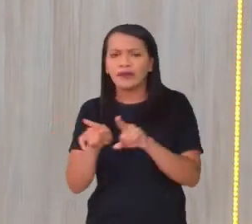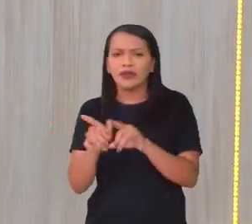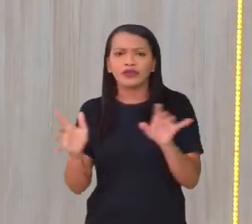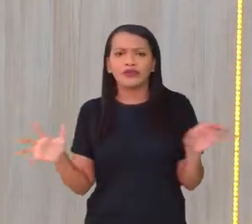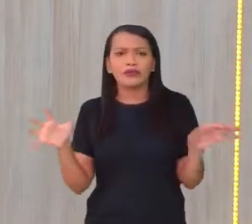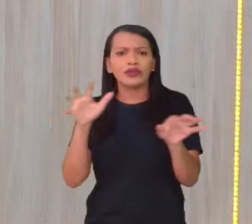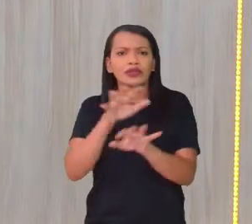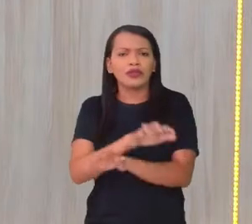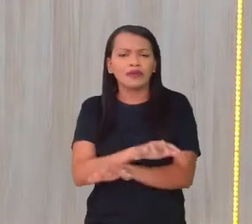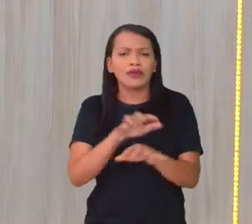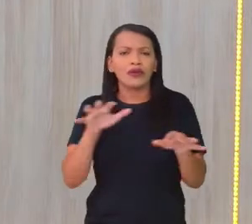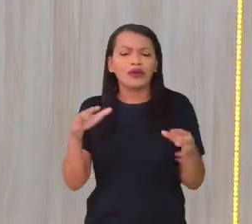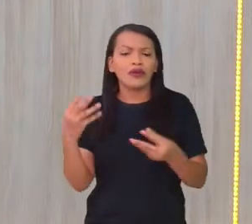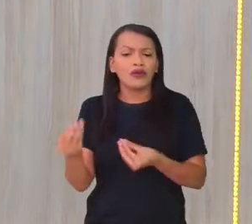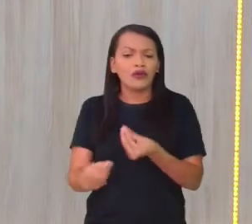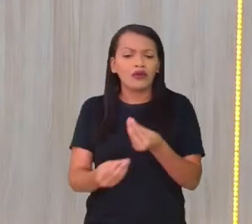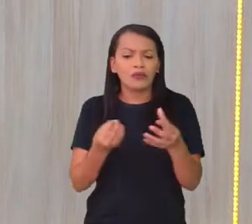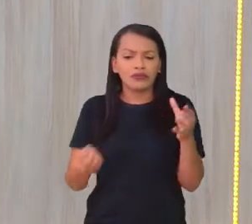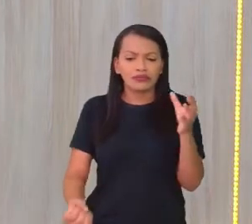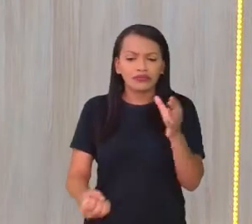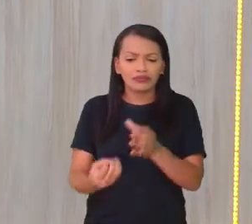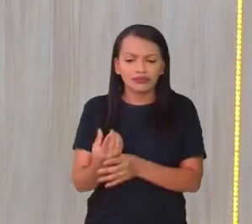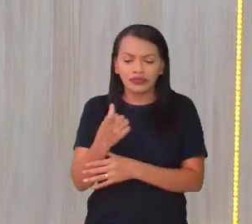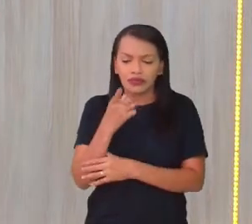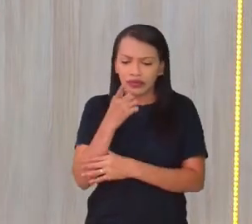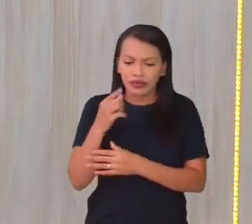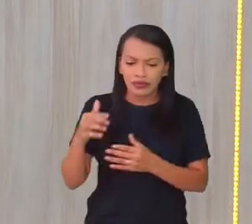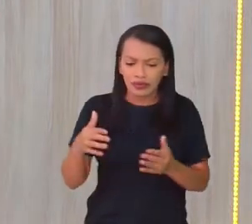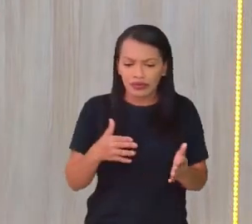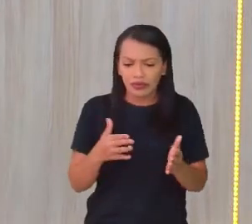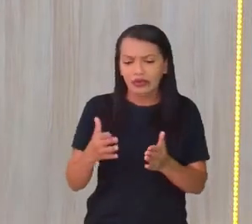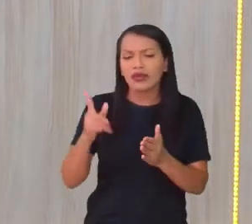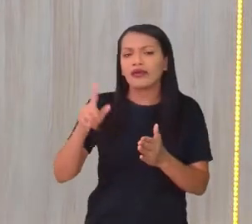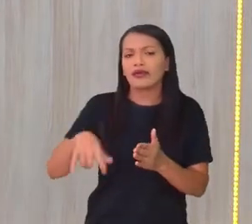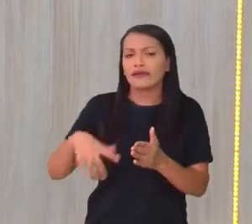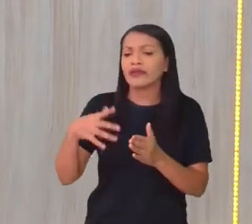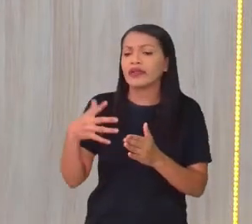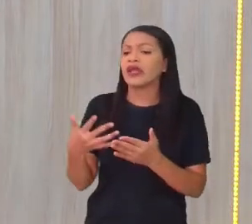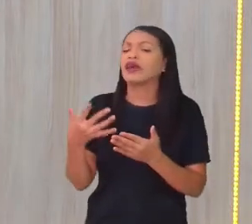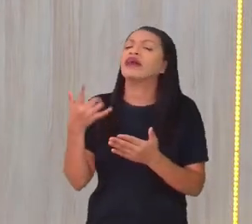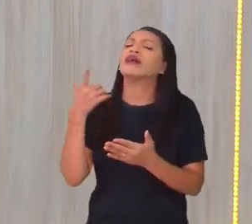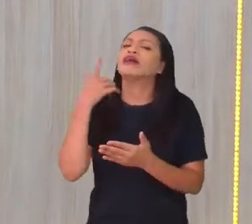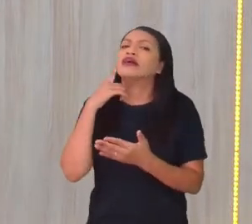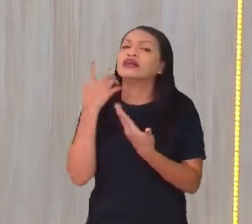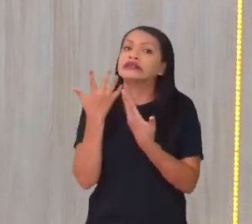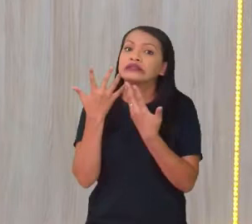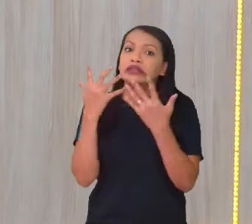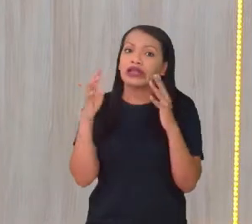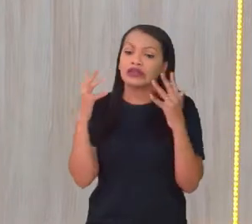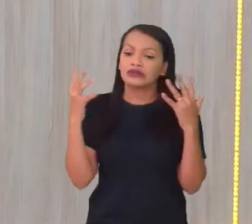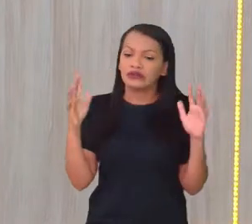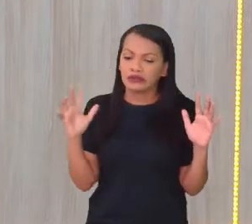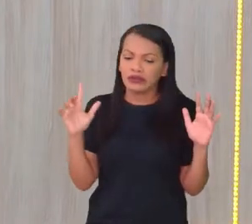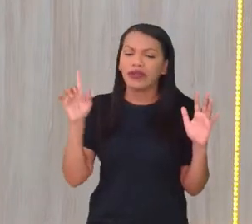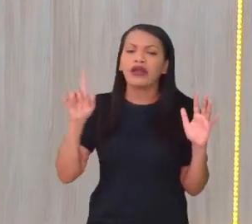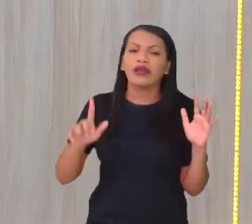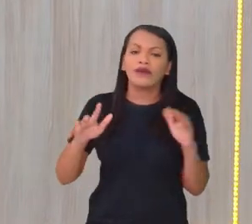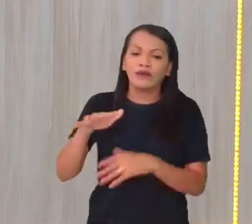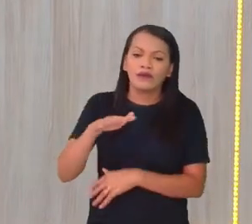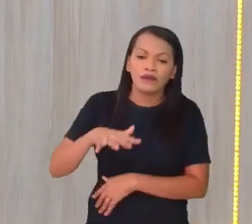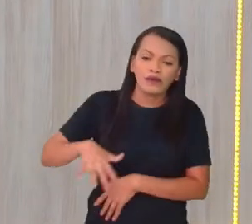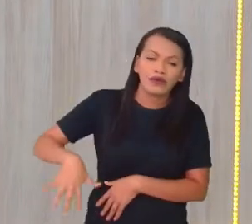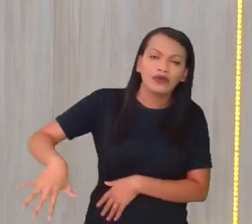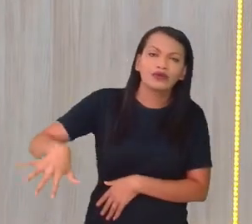como foi que surgiu esse rio aqui, a nascente, enfim, é do jeito que a natureza criou, do jeito que está ali. É o espaço